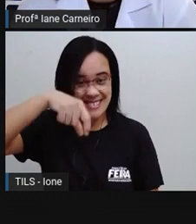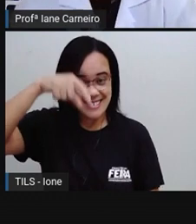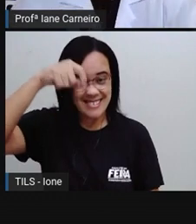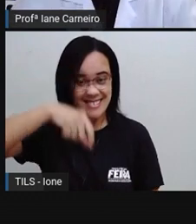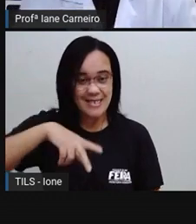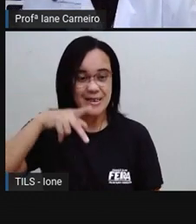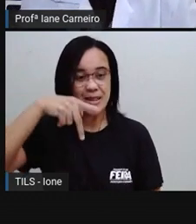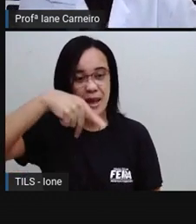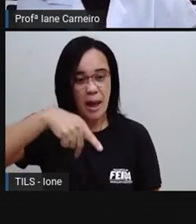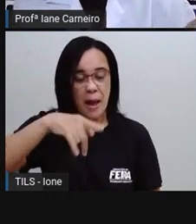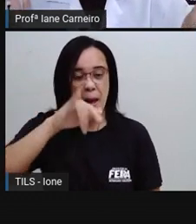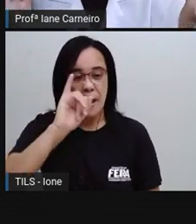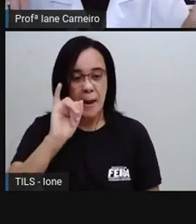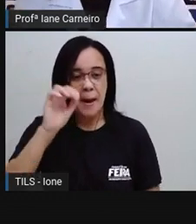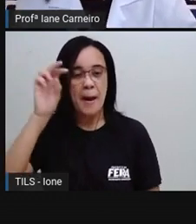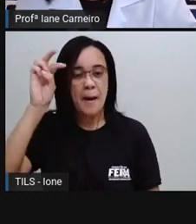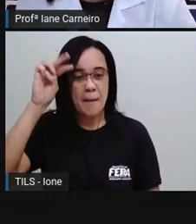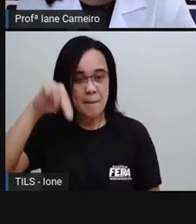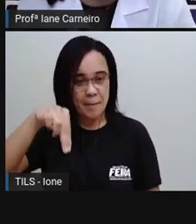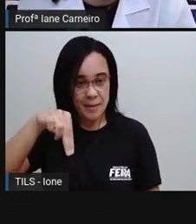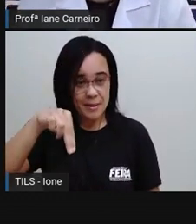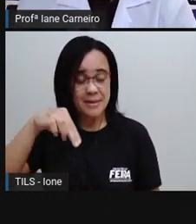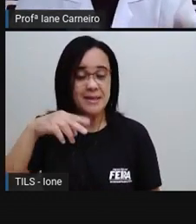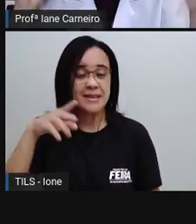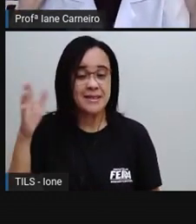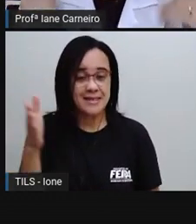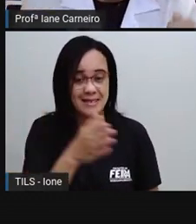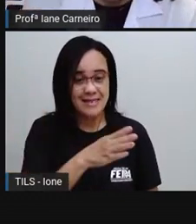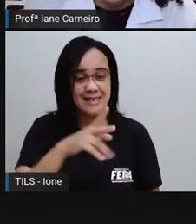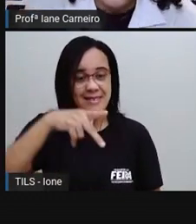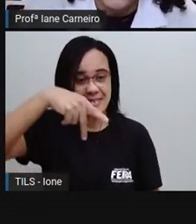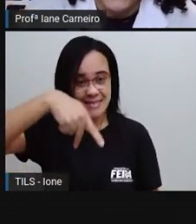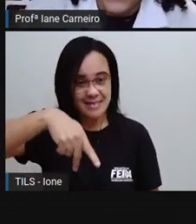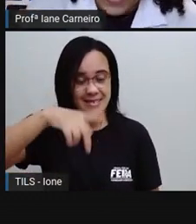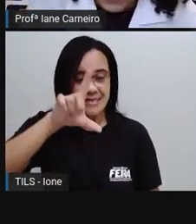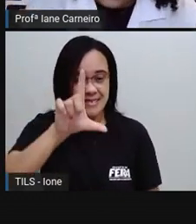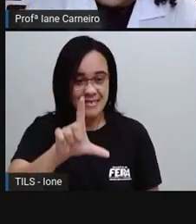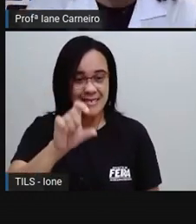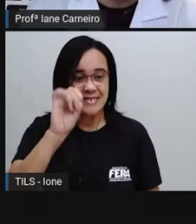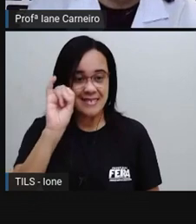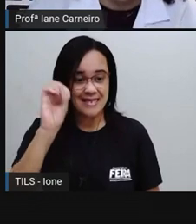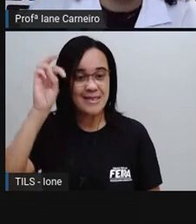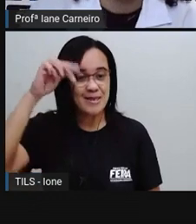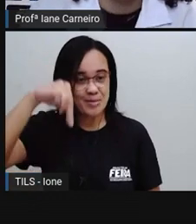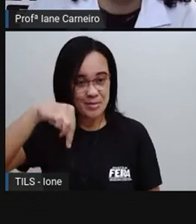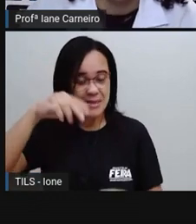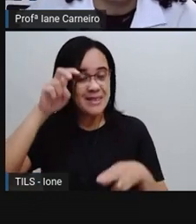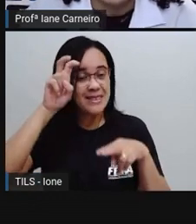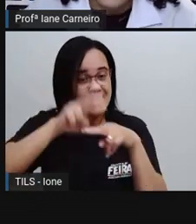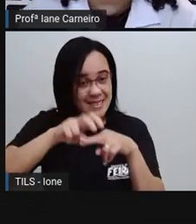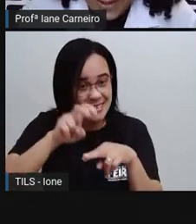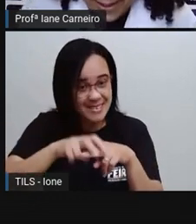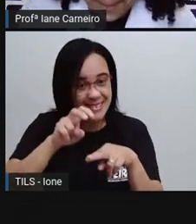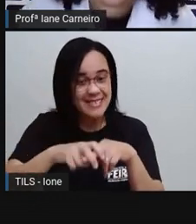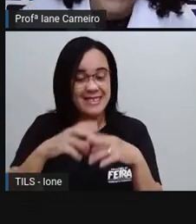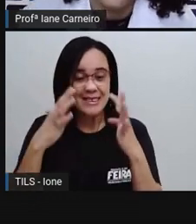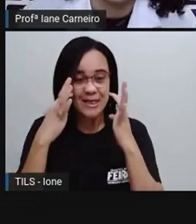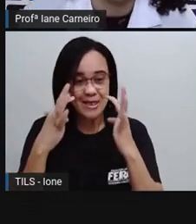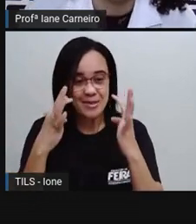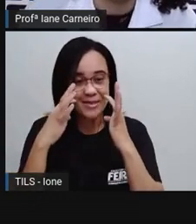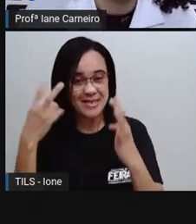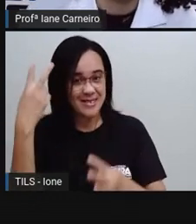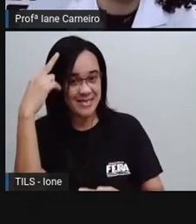lá? Senta aí, ó, bem confortável. Que lá vem a história. Então, lá. A gotinha Plim Plim.